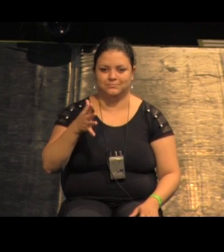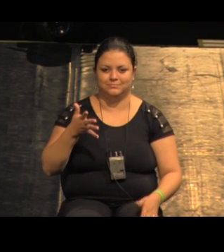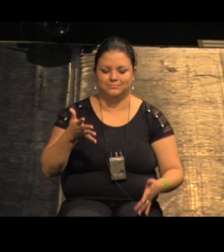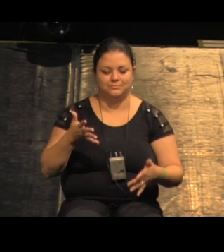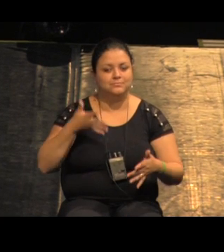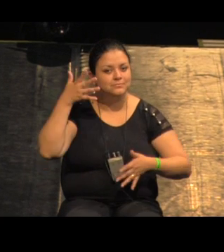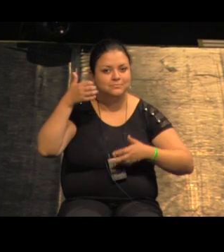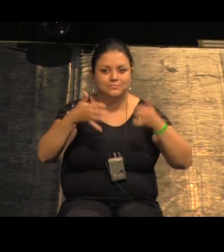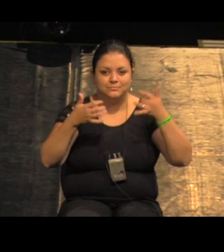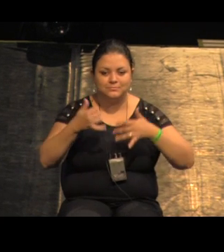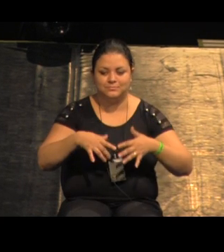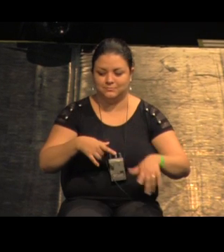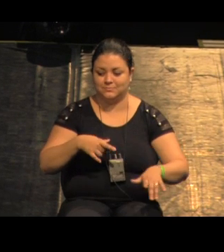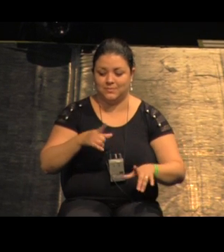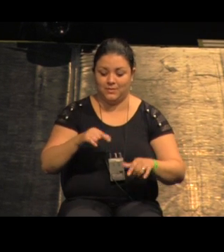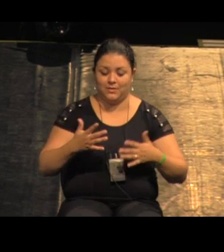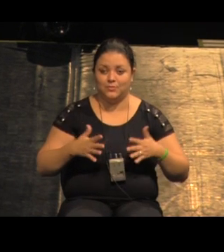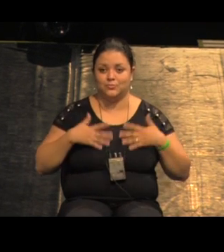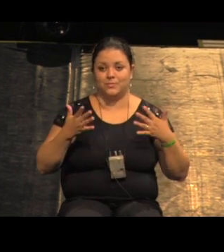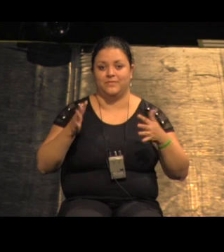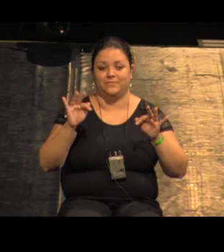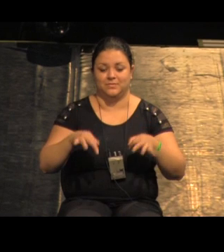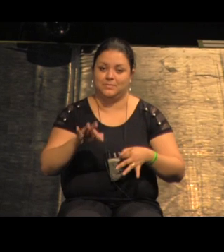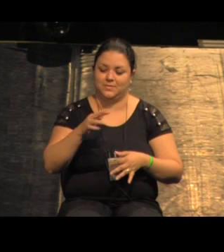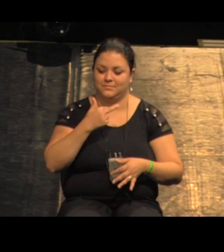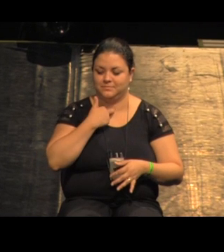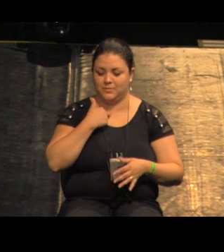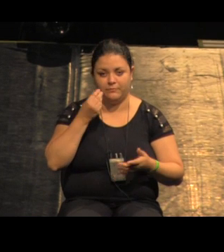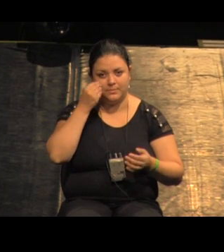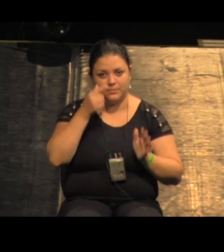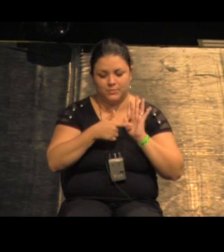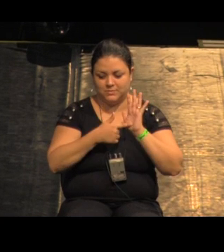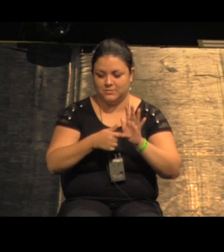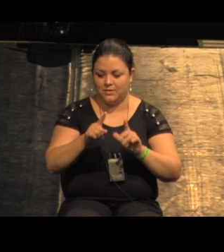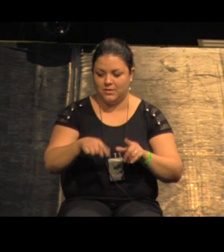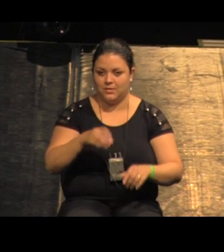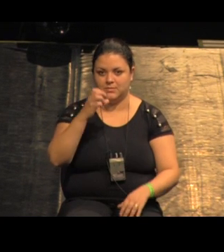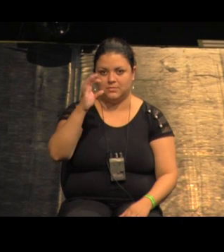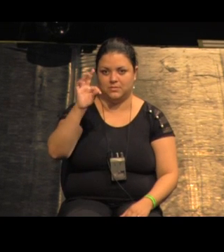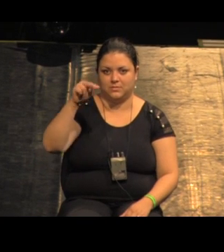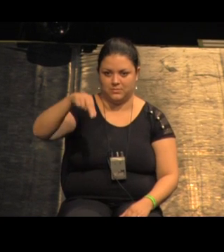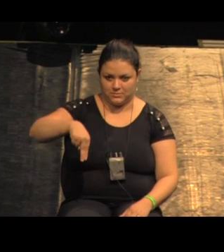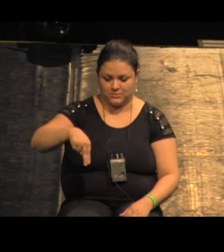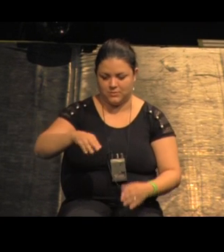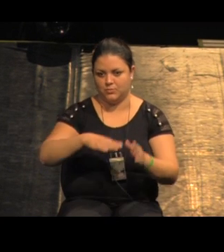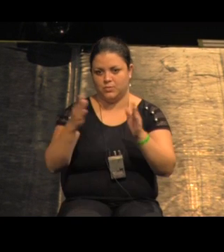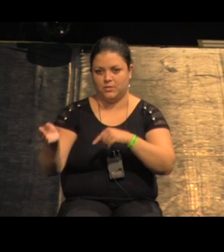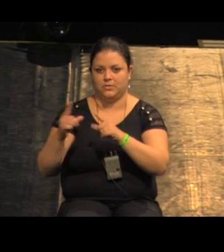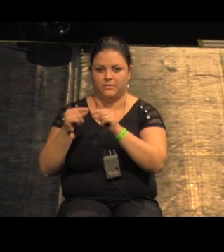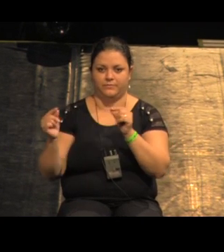péssimo já ter aparecido era para ser uma surpresa no final mas eu vou aproveitar para mostrar aqui está o centro de tradição nordestina e aqui está o Carrefour